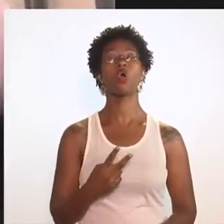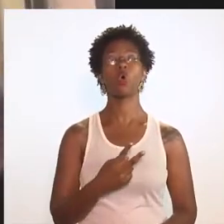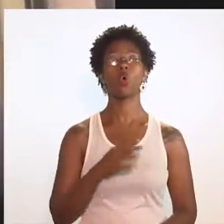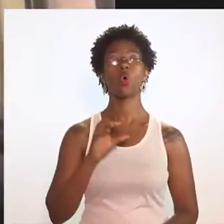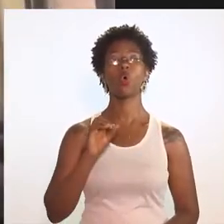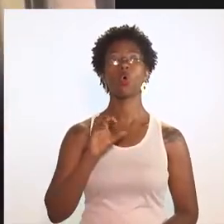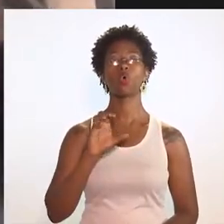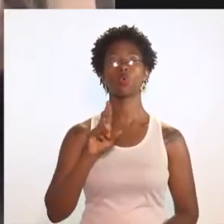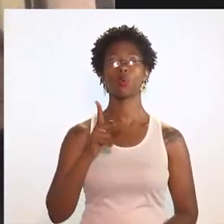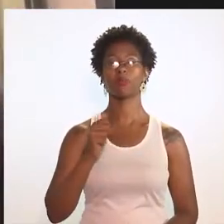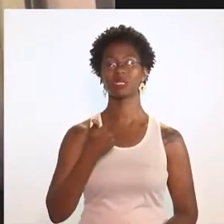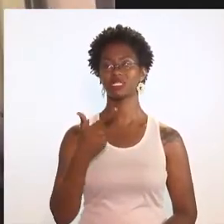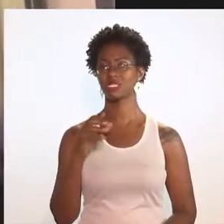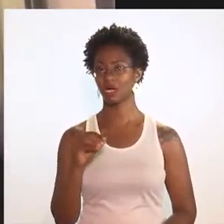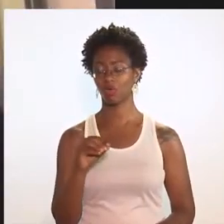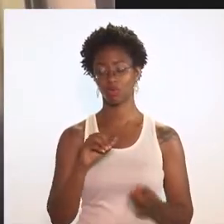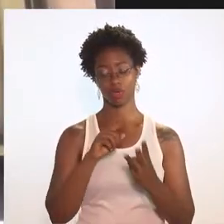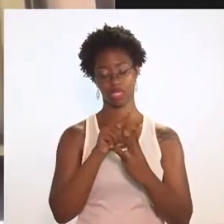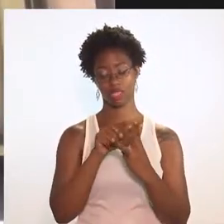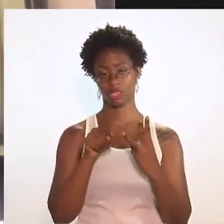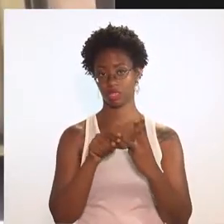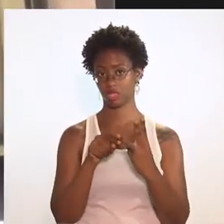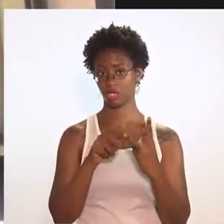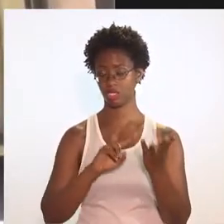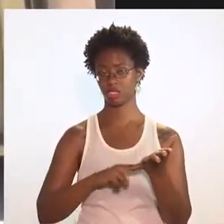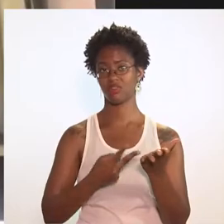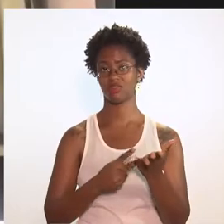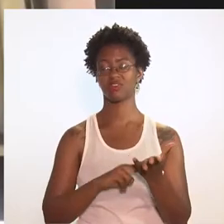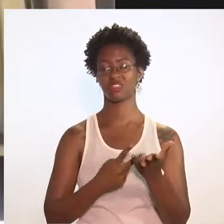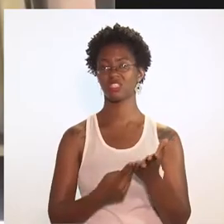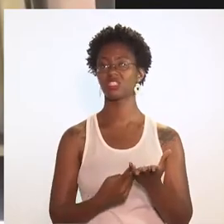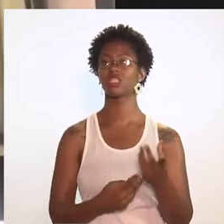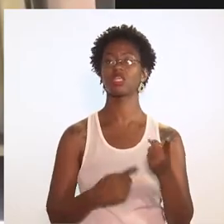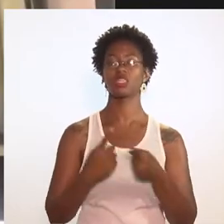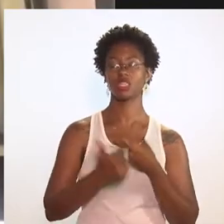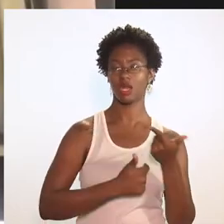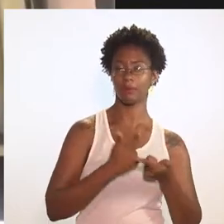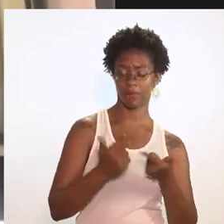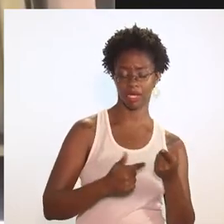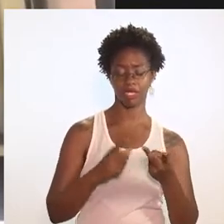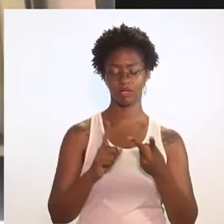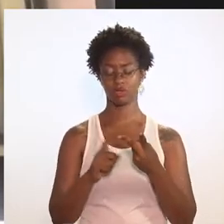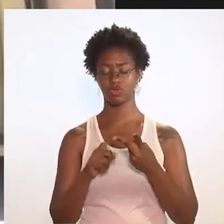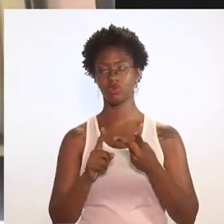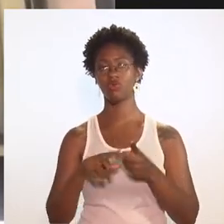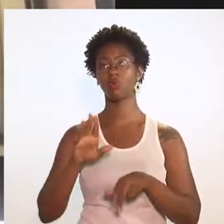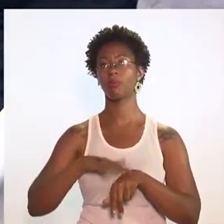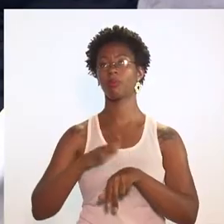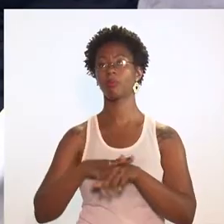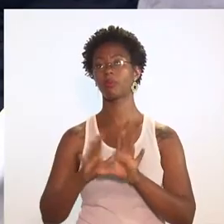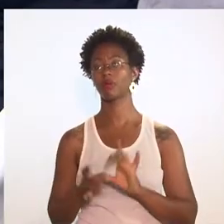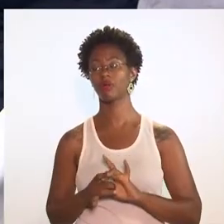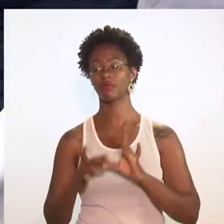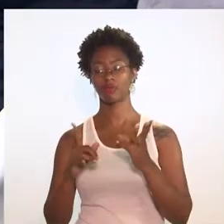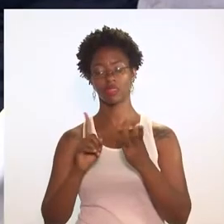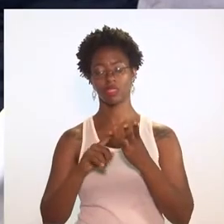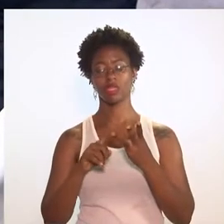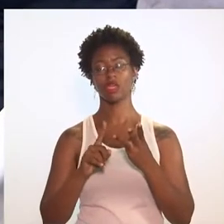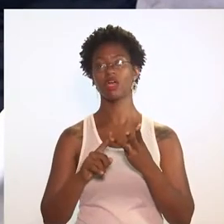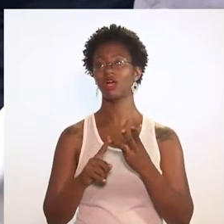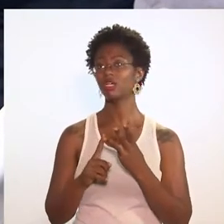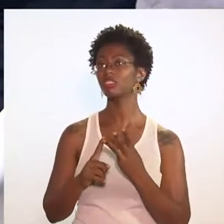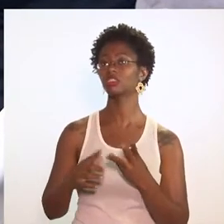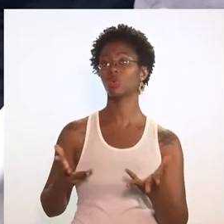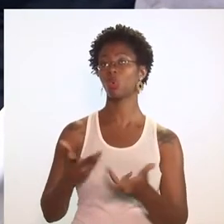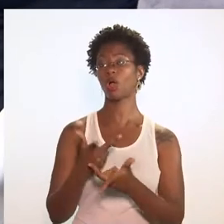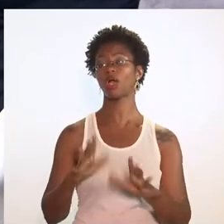palavra ocupação. Essa palavra ocupação, ela se divide em três. Empregabilidade, empreendedorismo e qualificação. O nosso banco de talentos